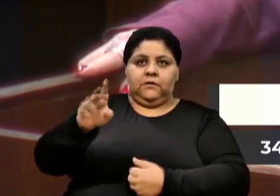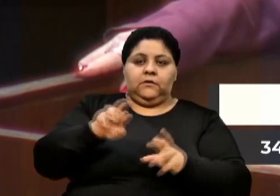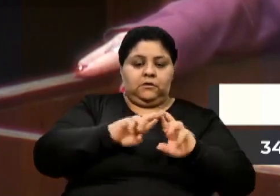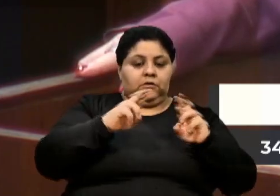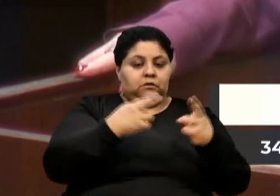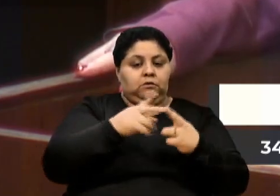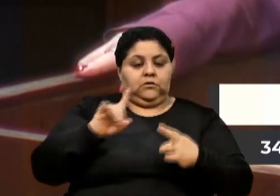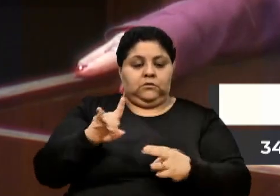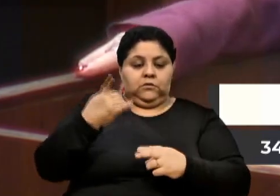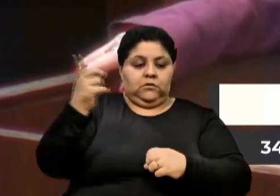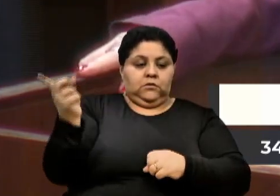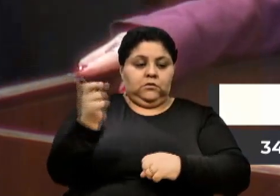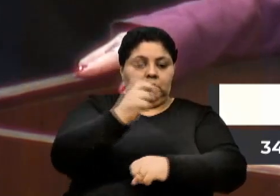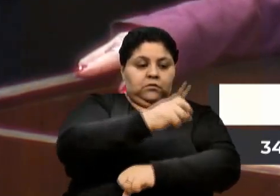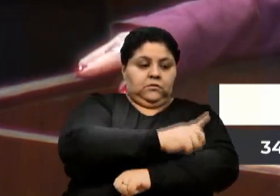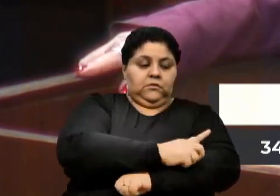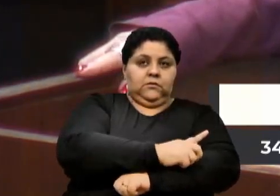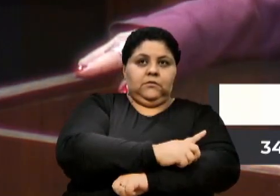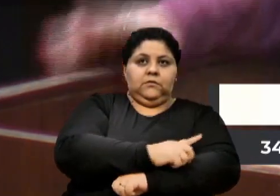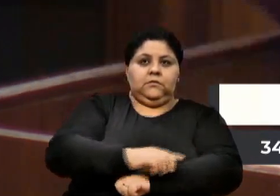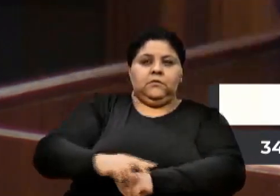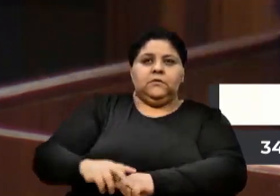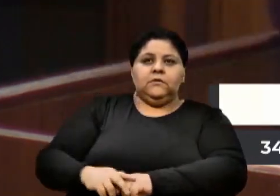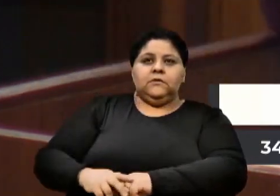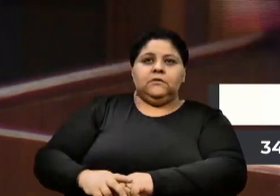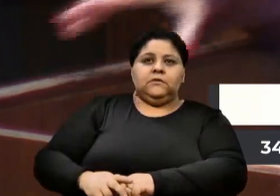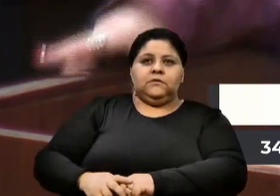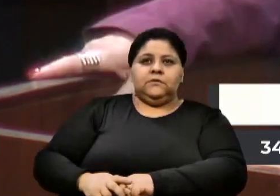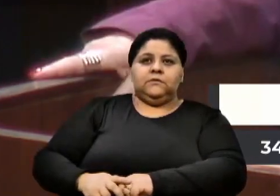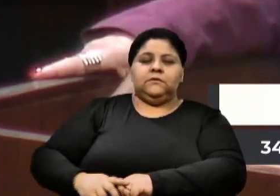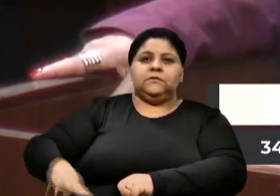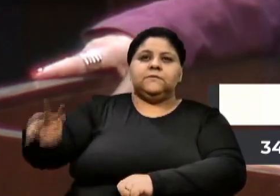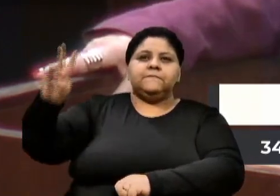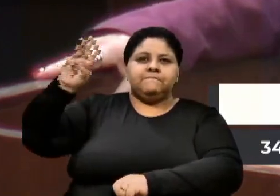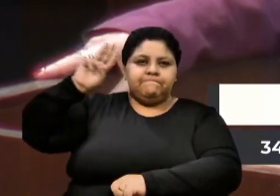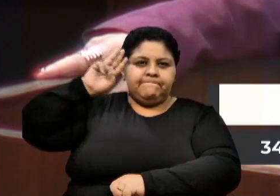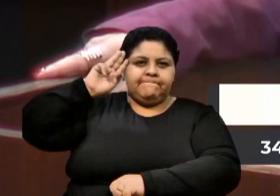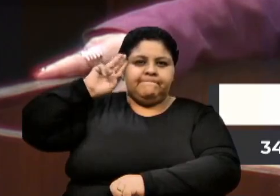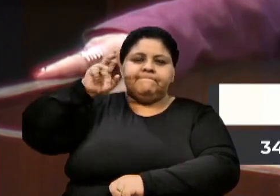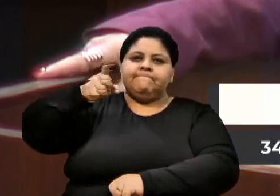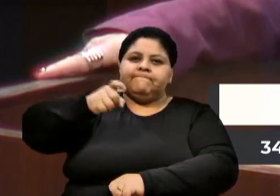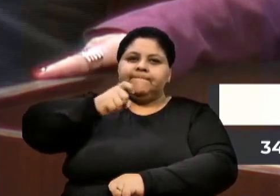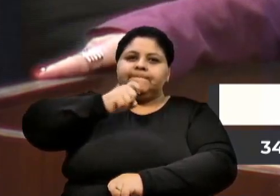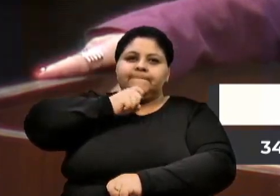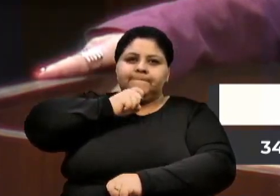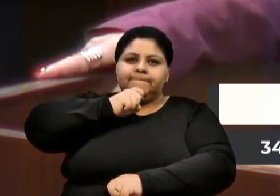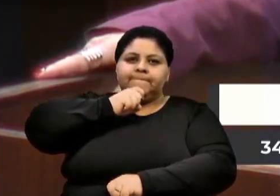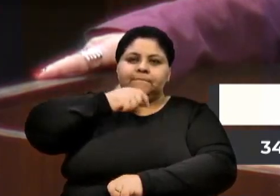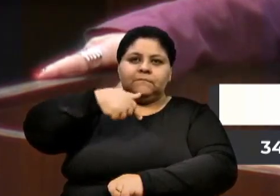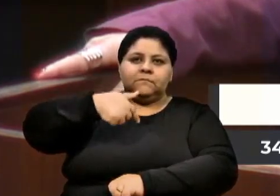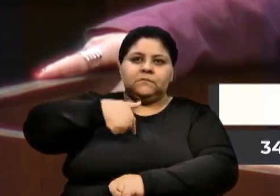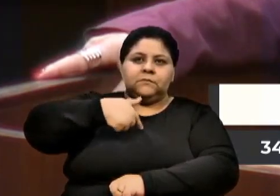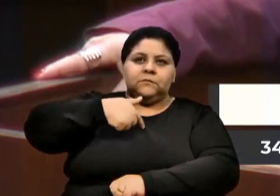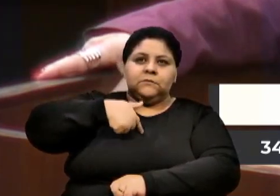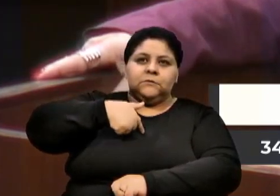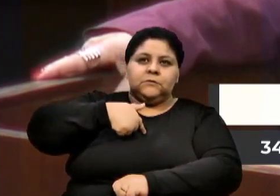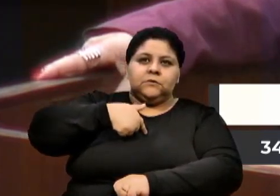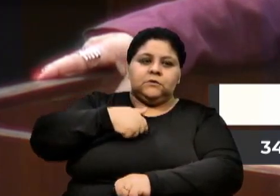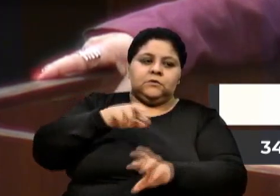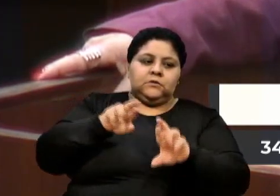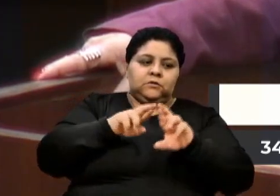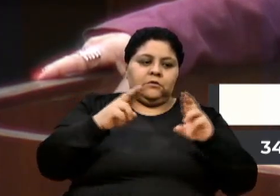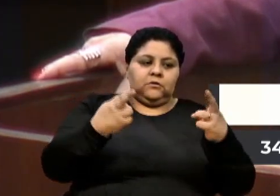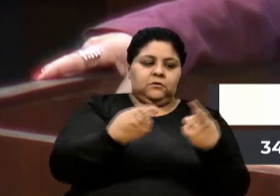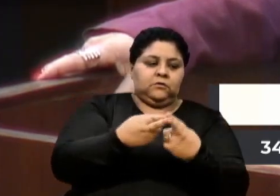dia. Na terça ainda, então, eu estive em reunião com a FUNAI,